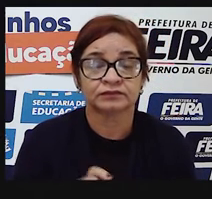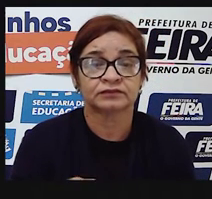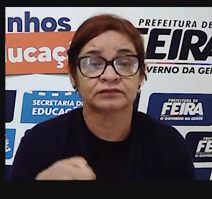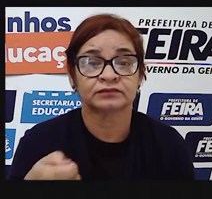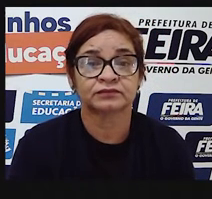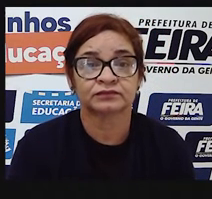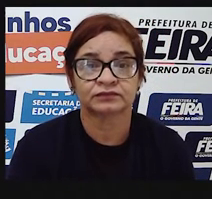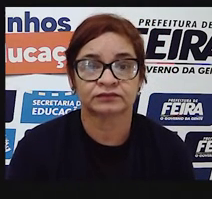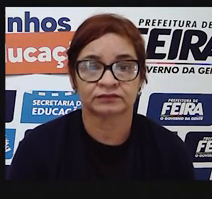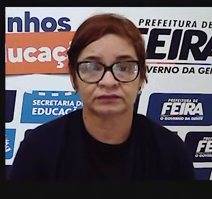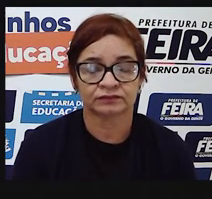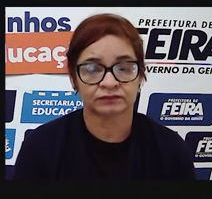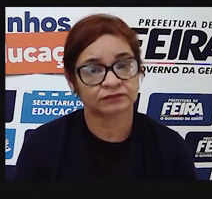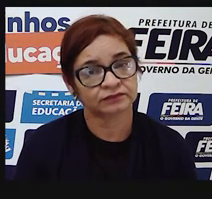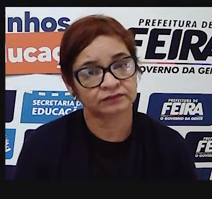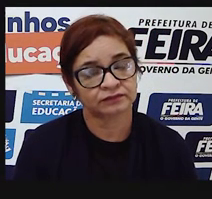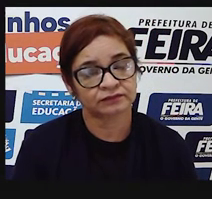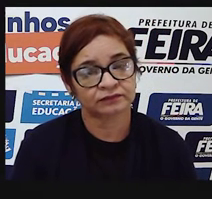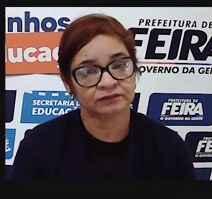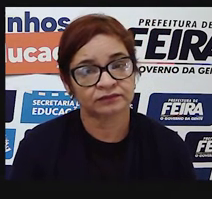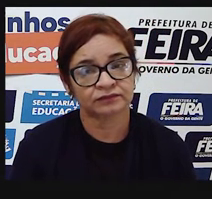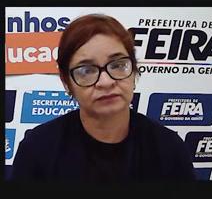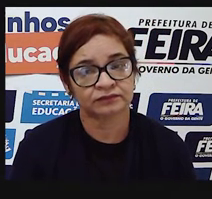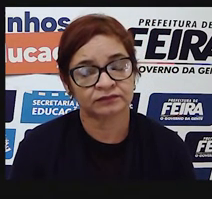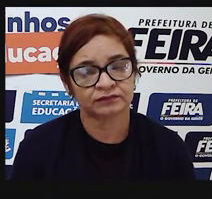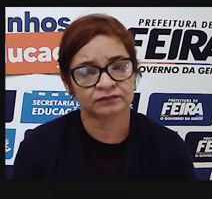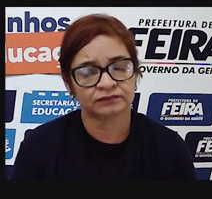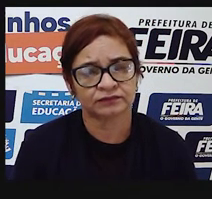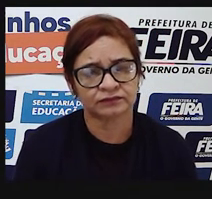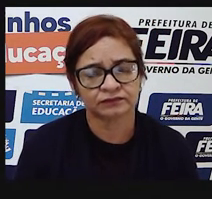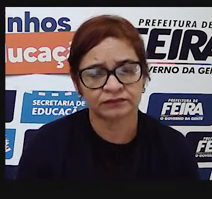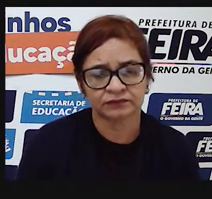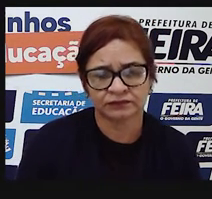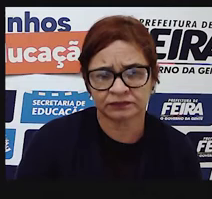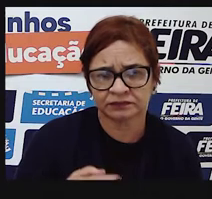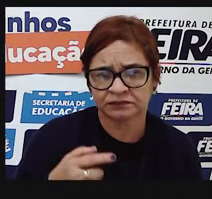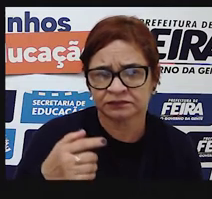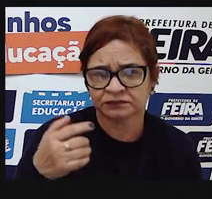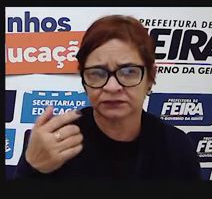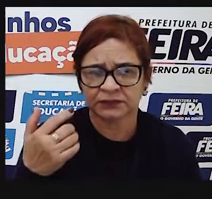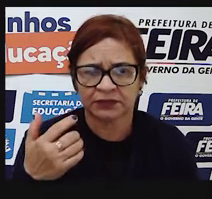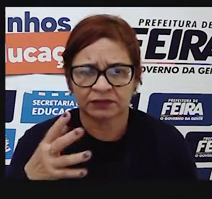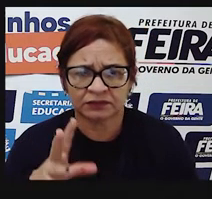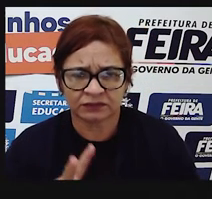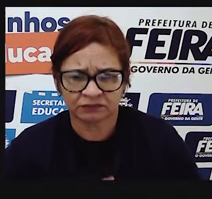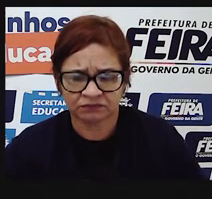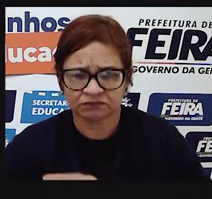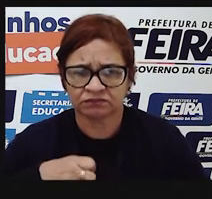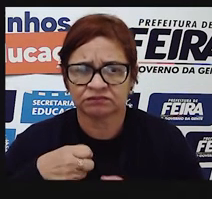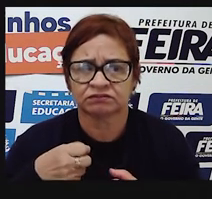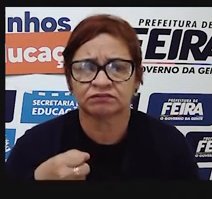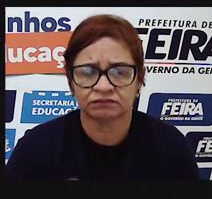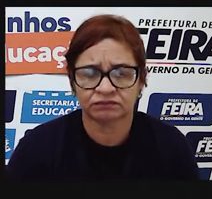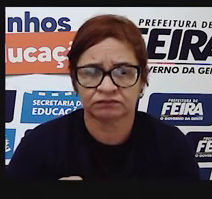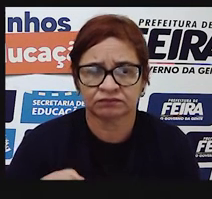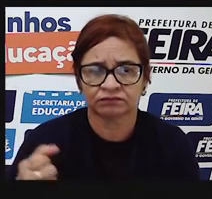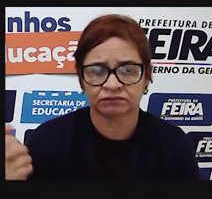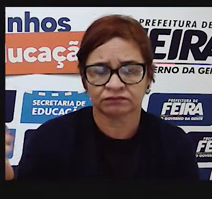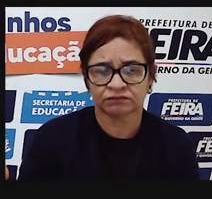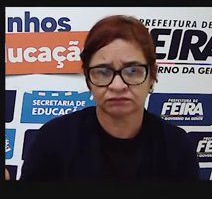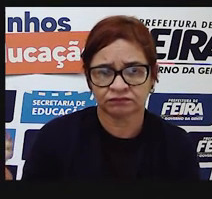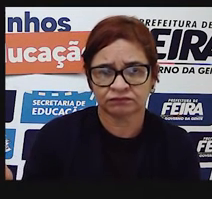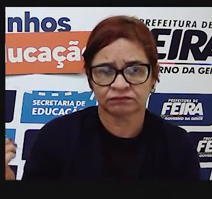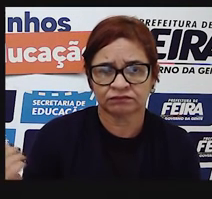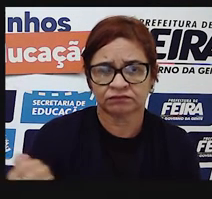da rebeldia, da coragem, da juventude. Eu vou,